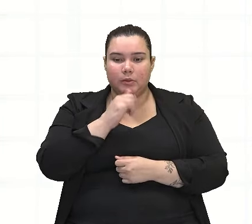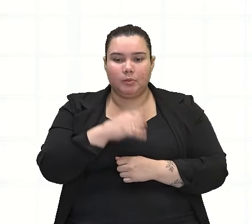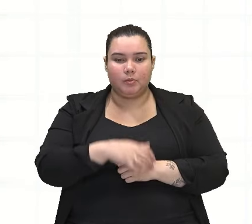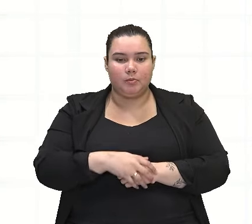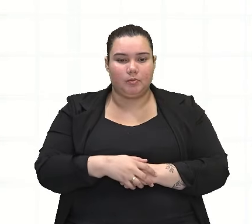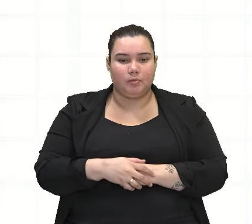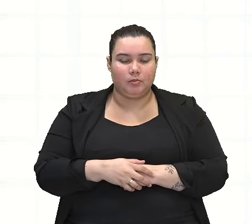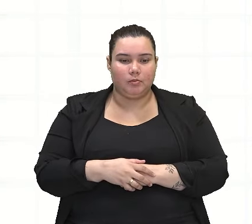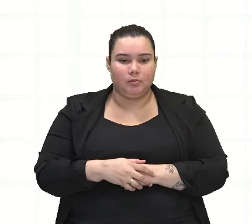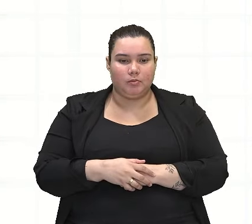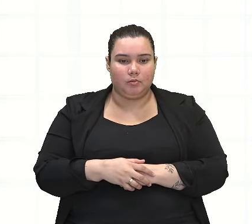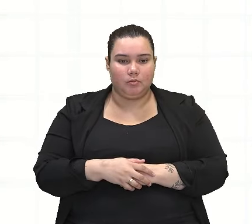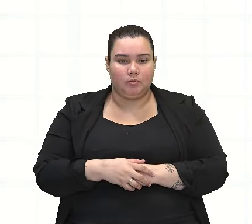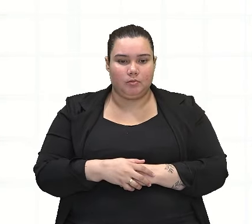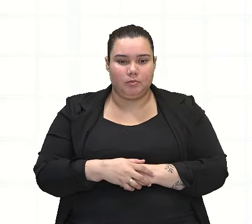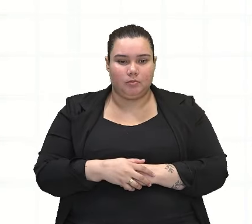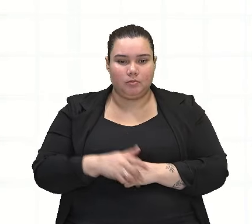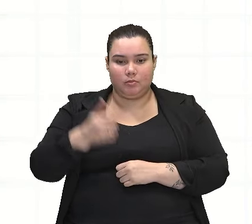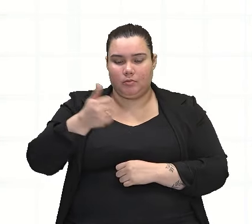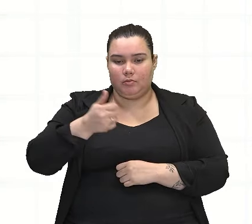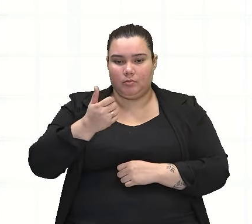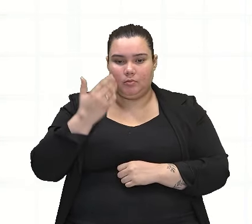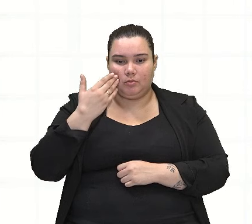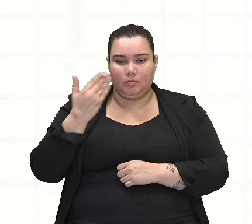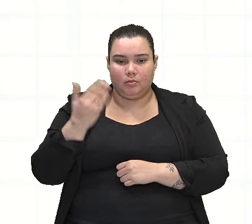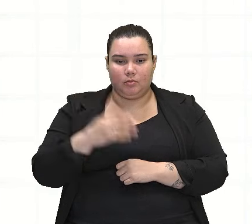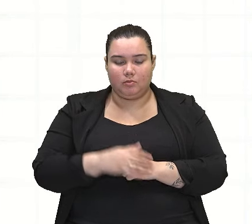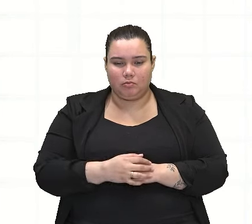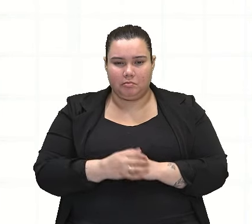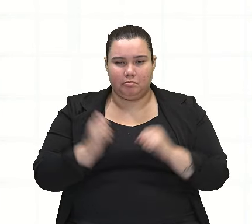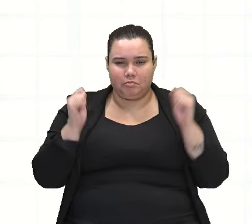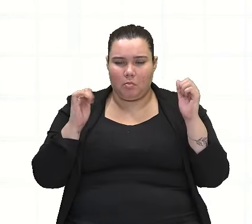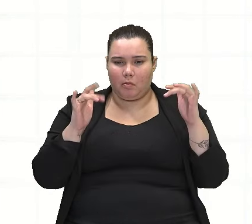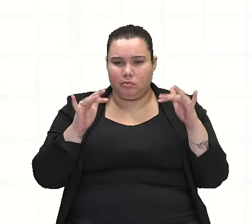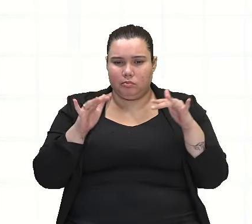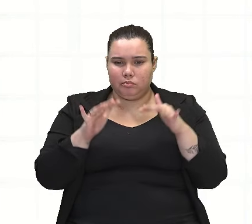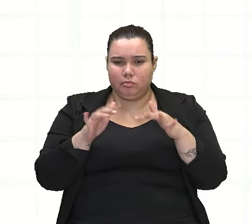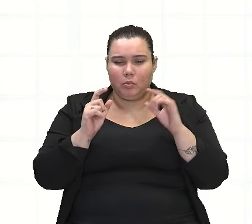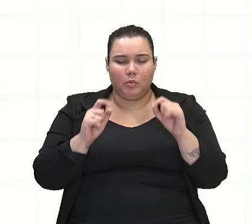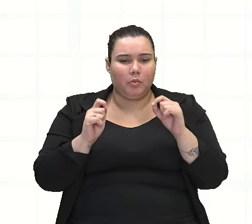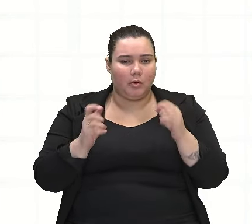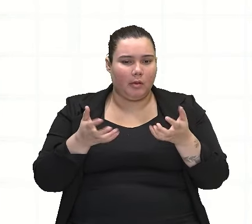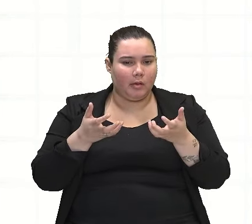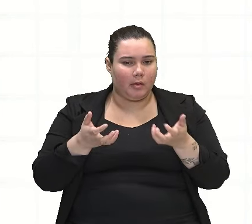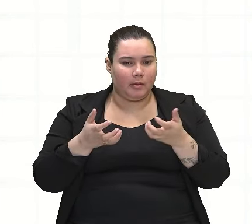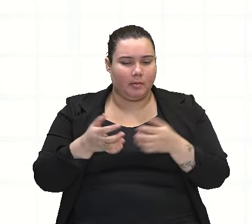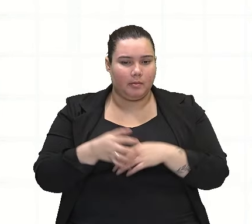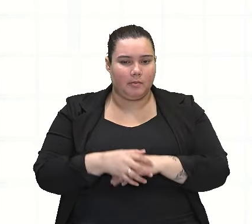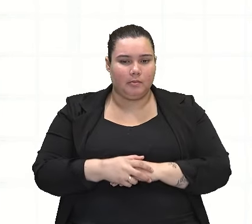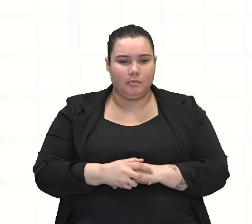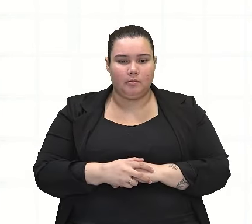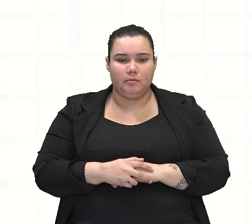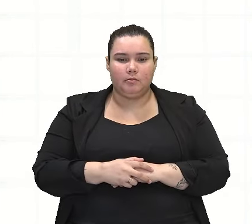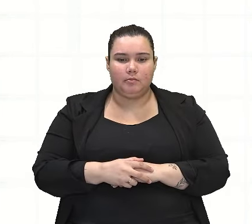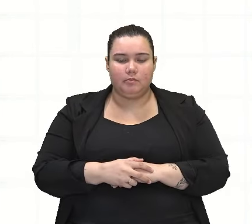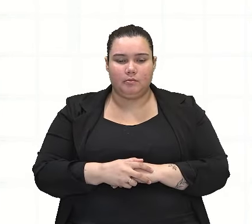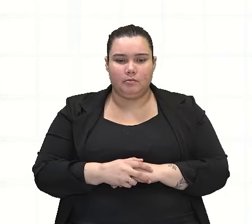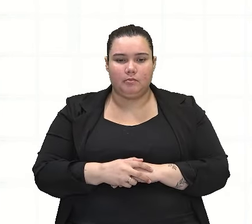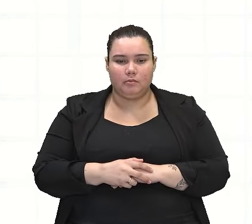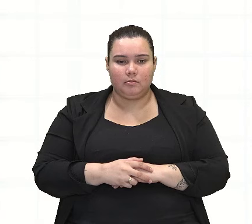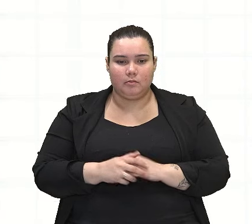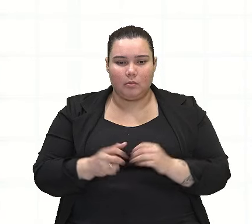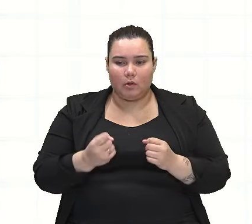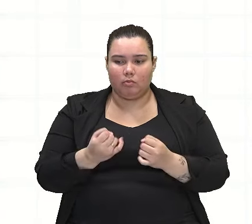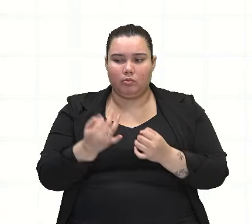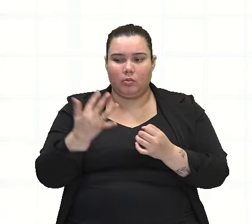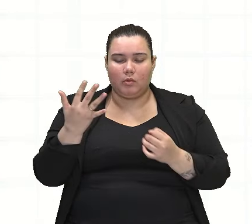Nesse primeiro exemplo aqui. Quanta gente aqui, o que querem? Observem. Quanta gente